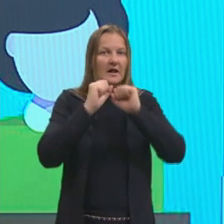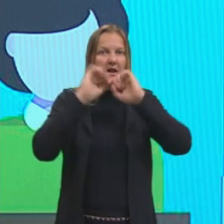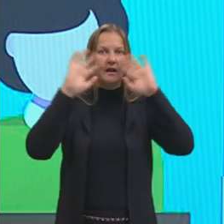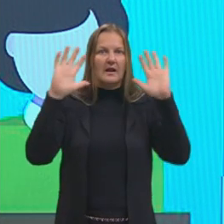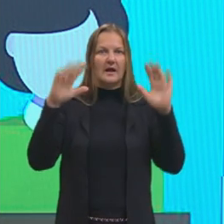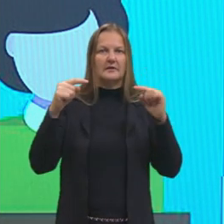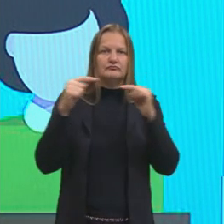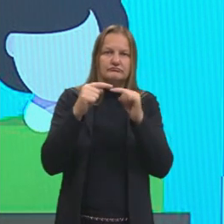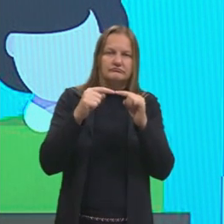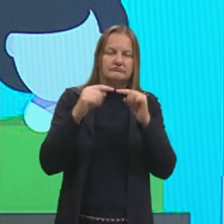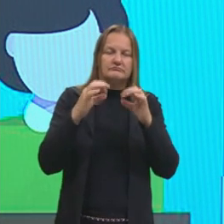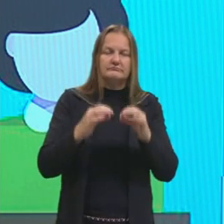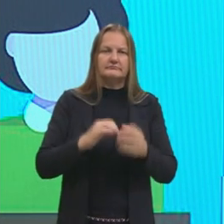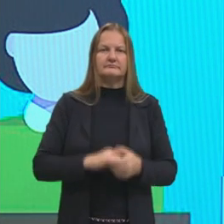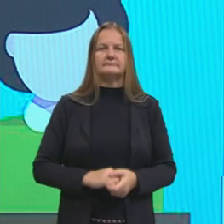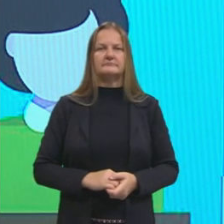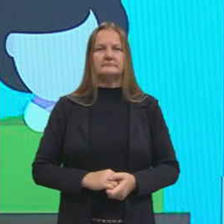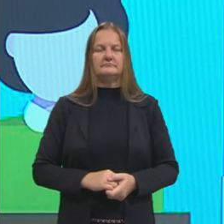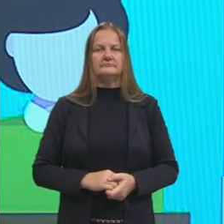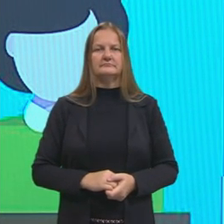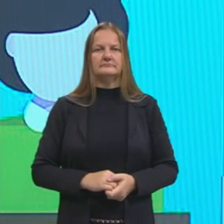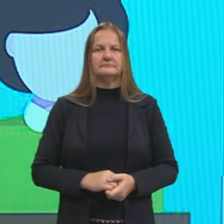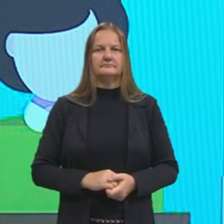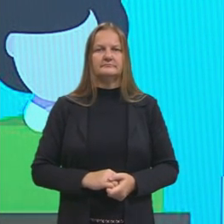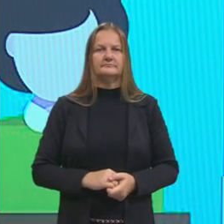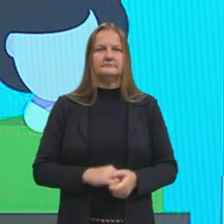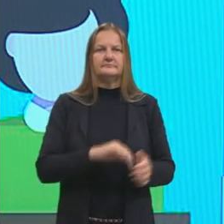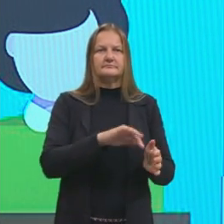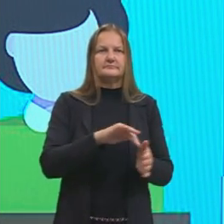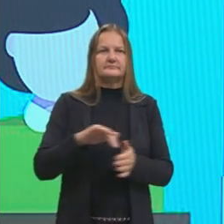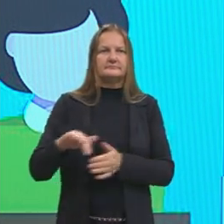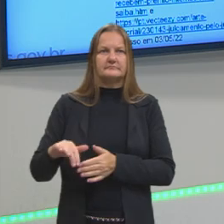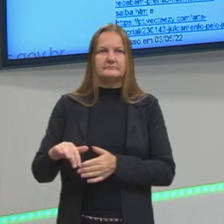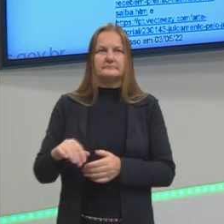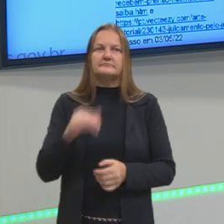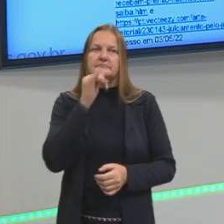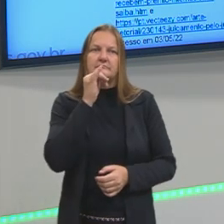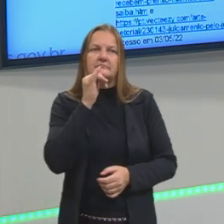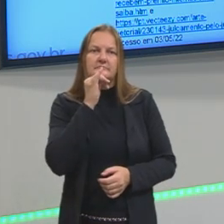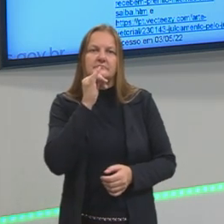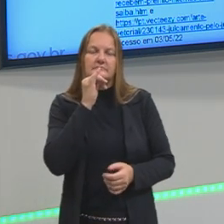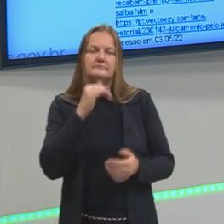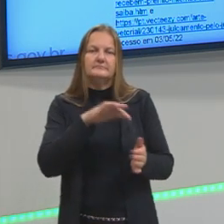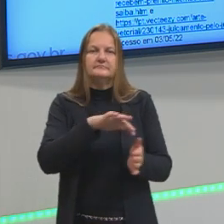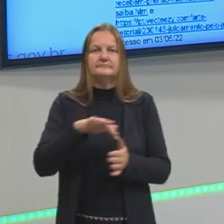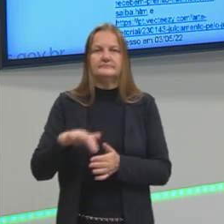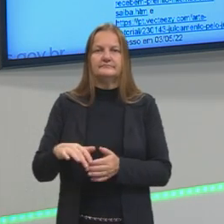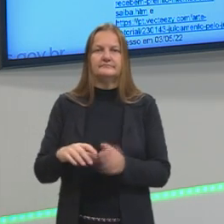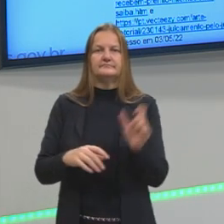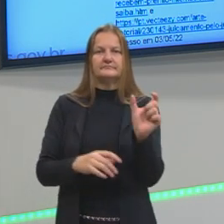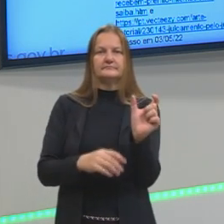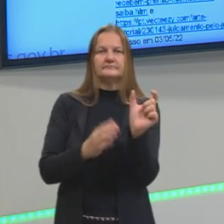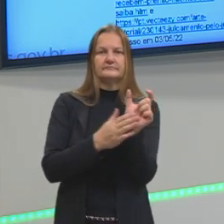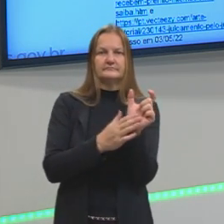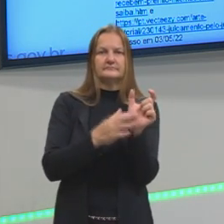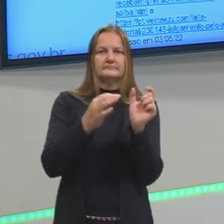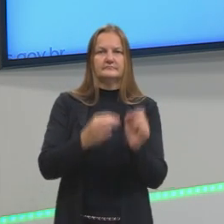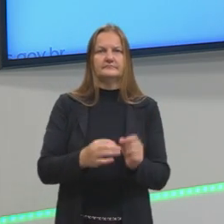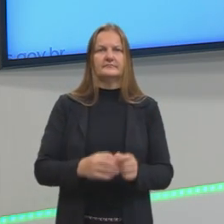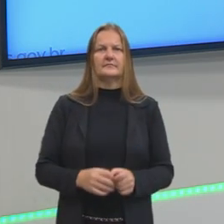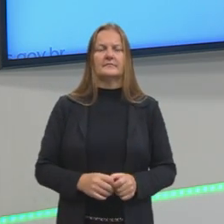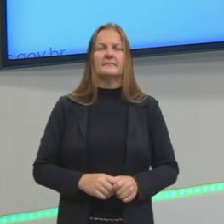e objetiva. Beleza. Olhamos aqui alguns exemplos de denotação para entender como ela funciona.